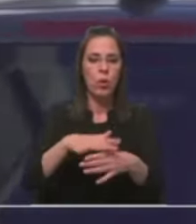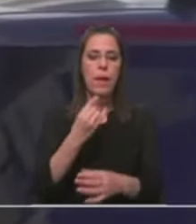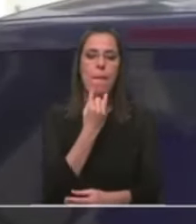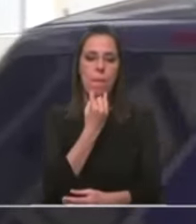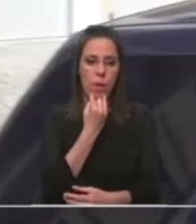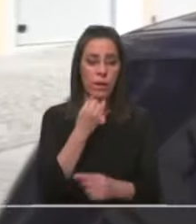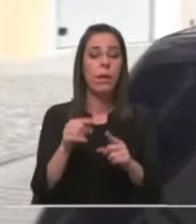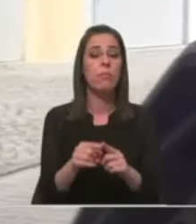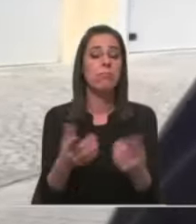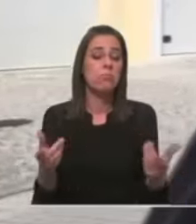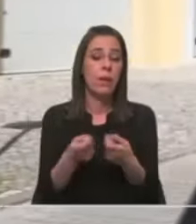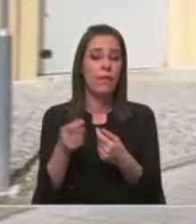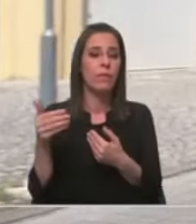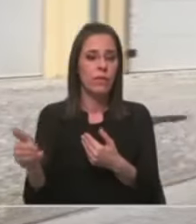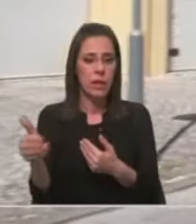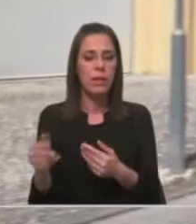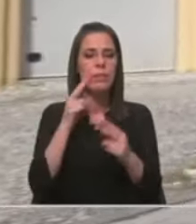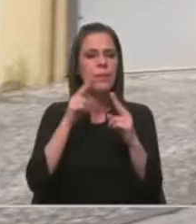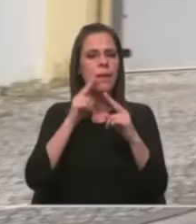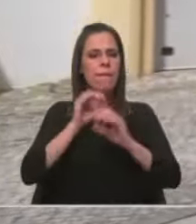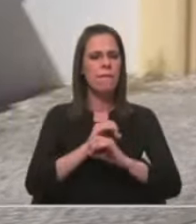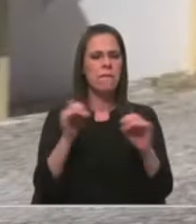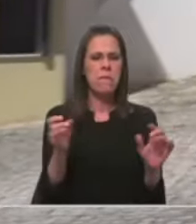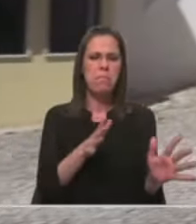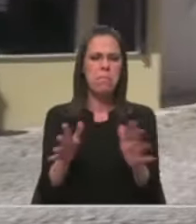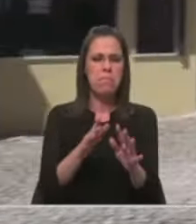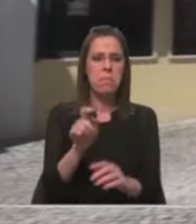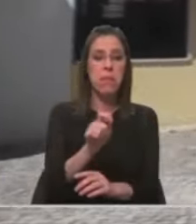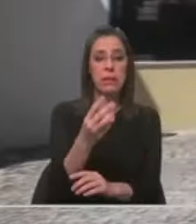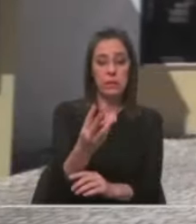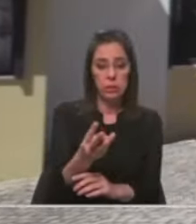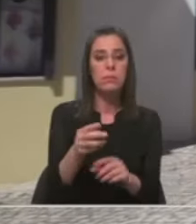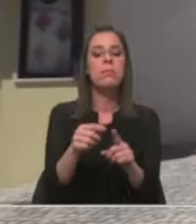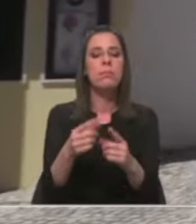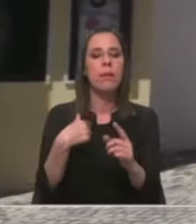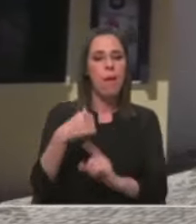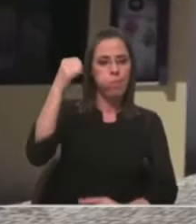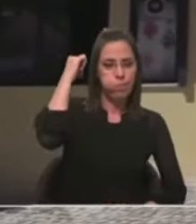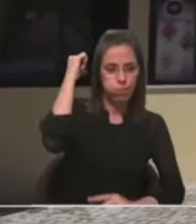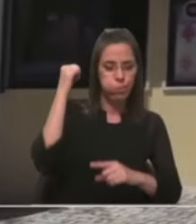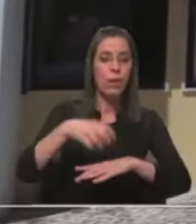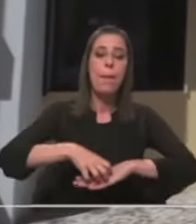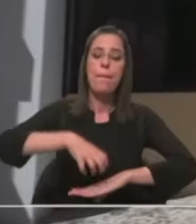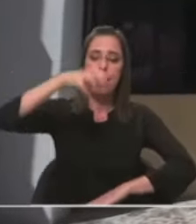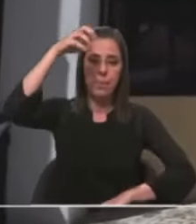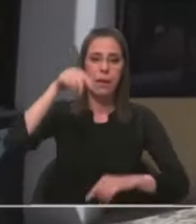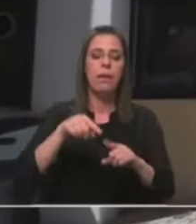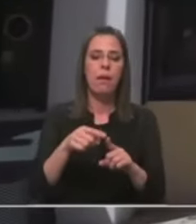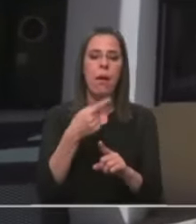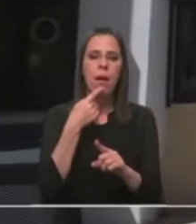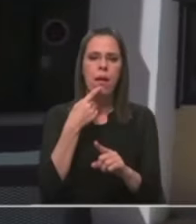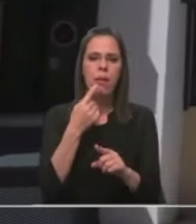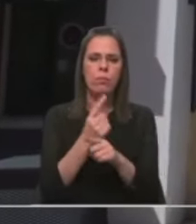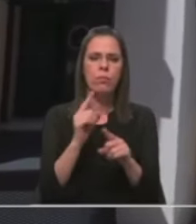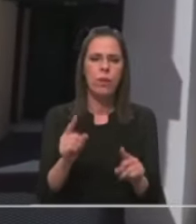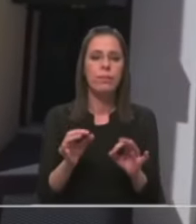Moita. E, segundo os vizinhos, não era vista há cerca de três meses. Ora, nós estamos nas traseiras deste prédio para se perceber